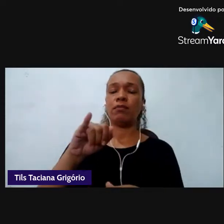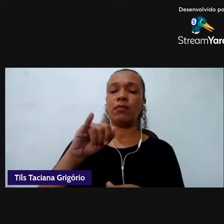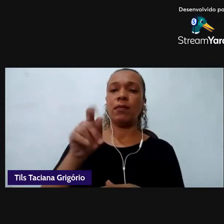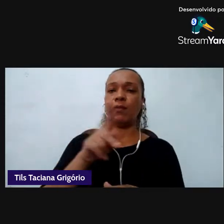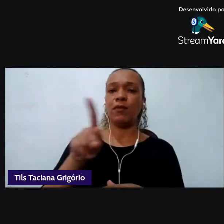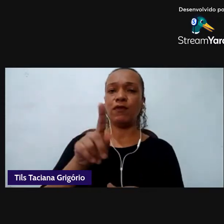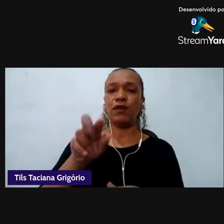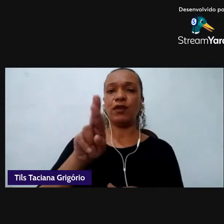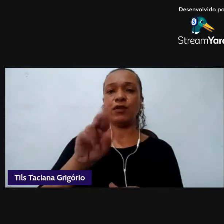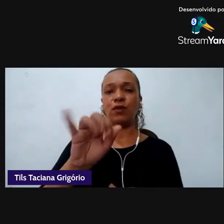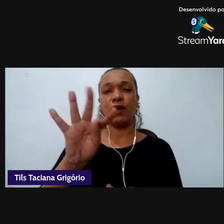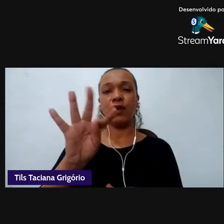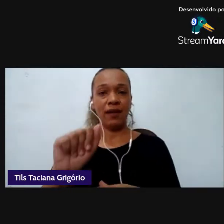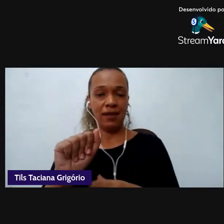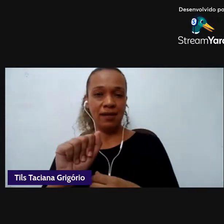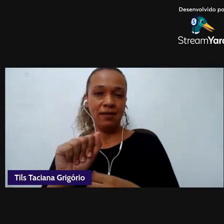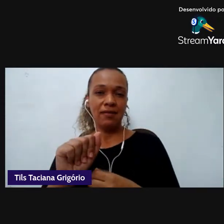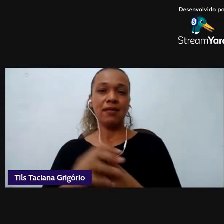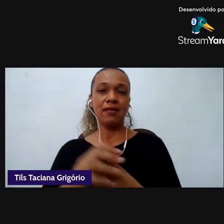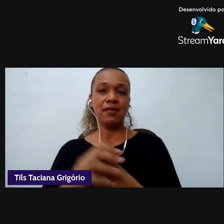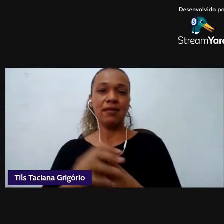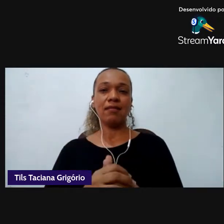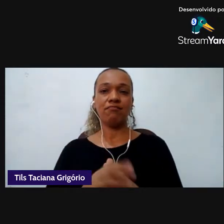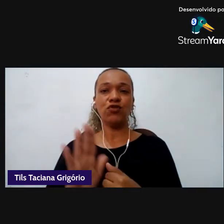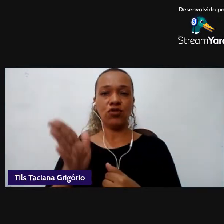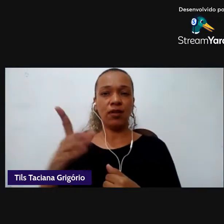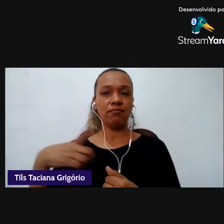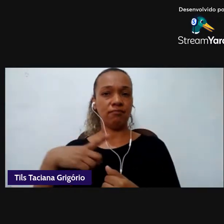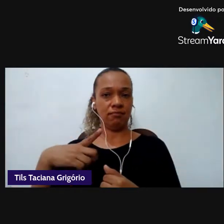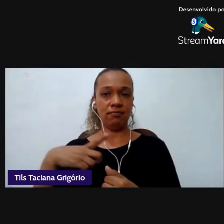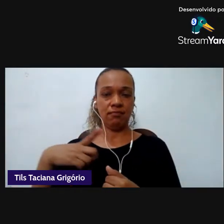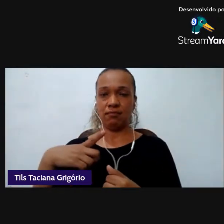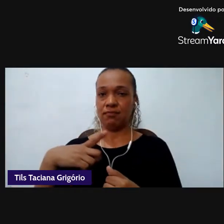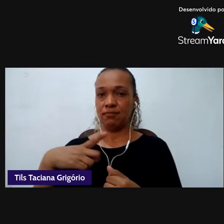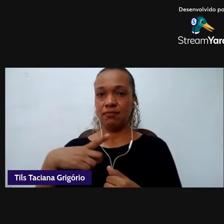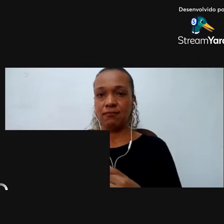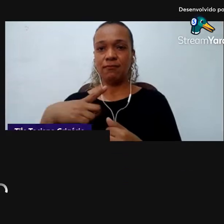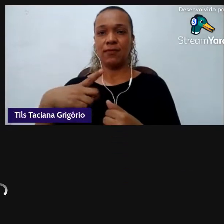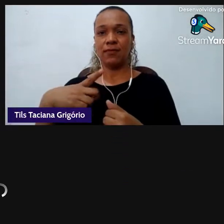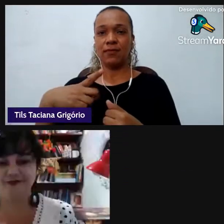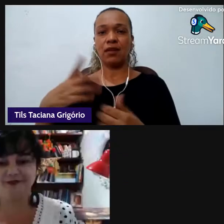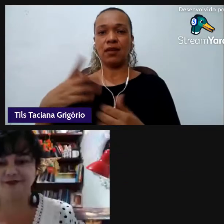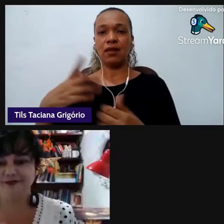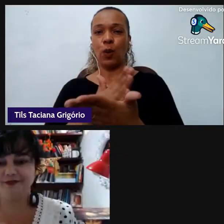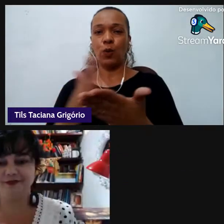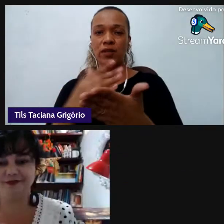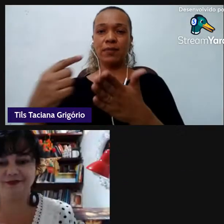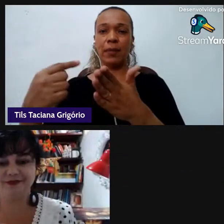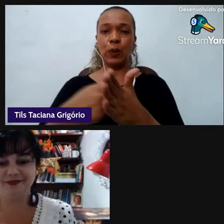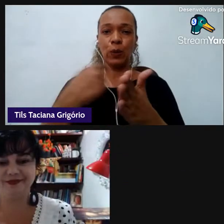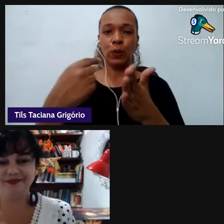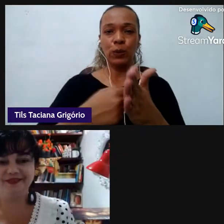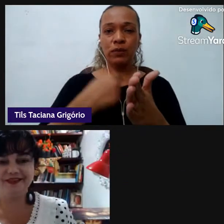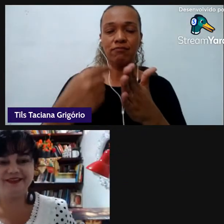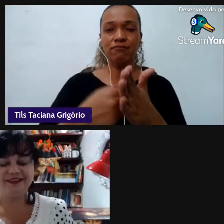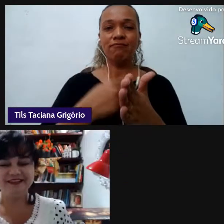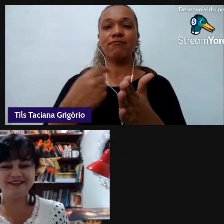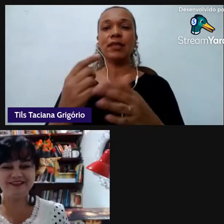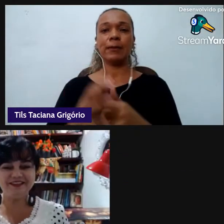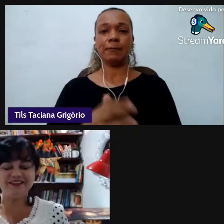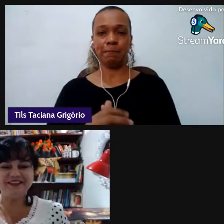já deve ter colocado alguns questionamentos para a gente